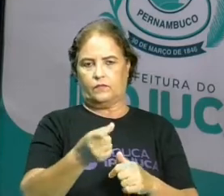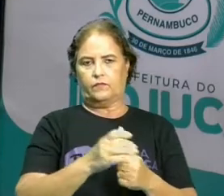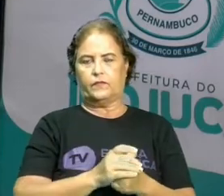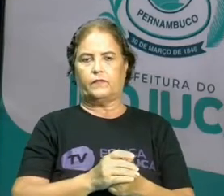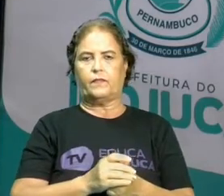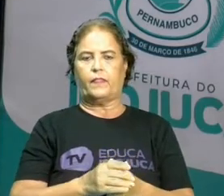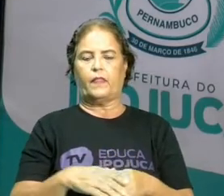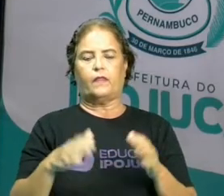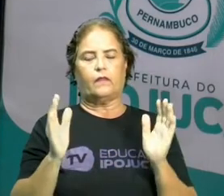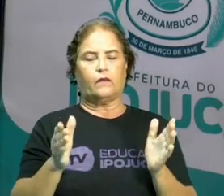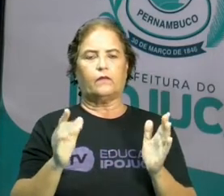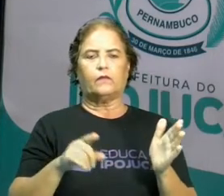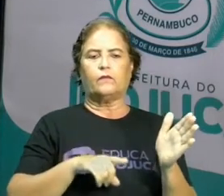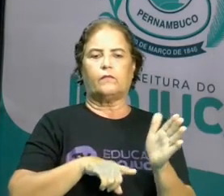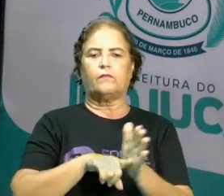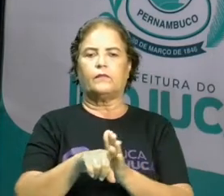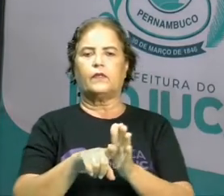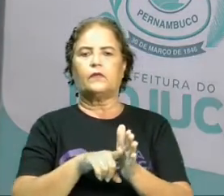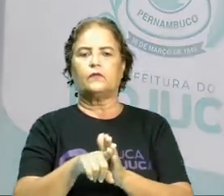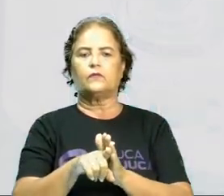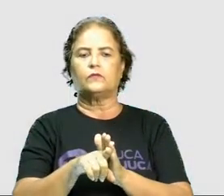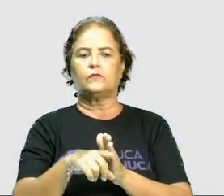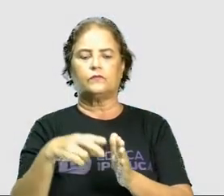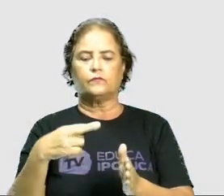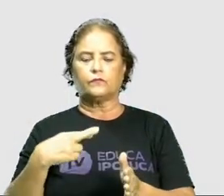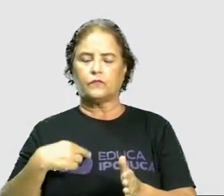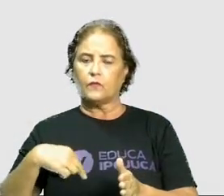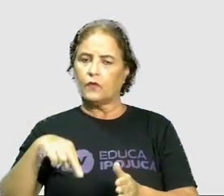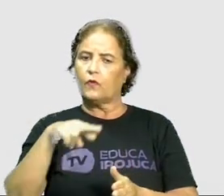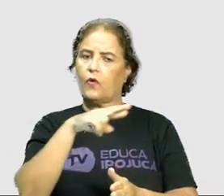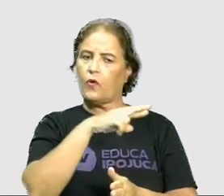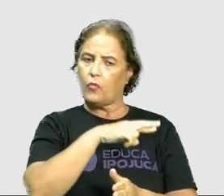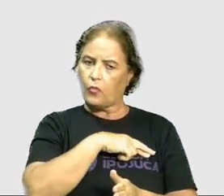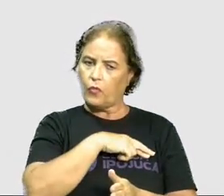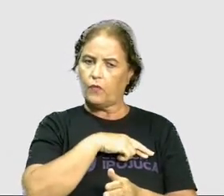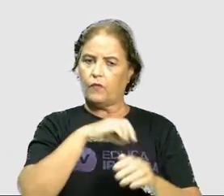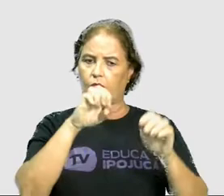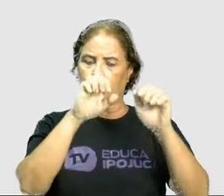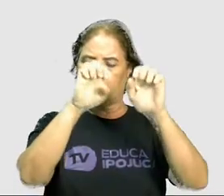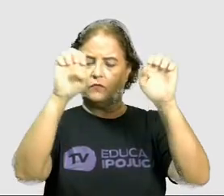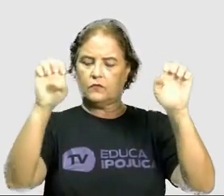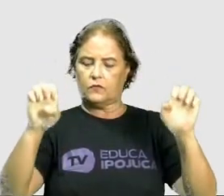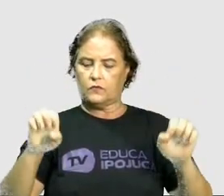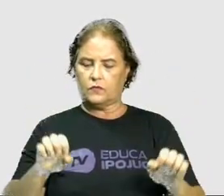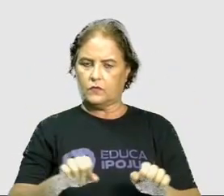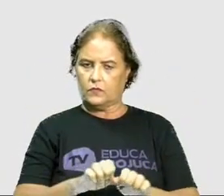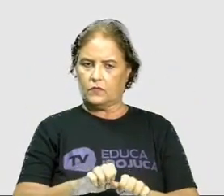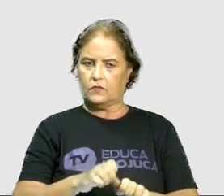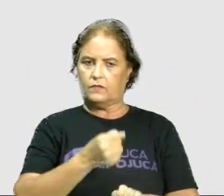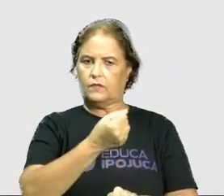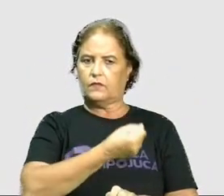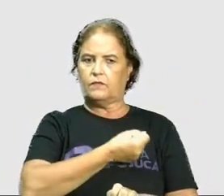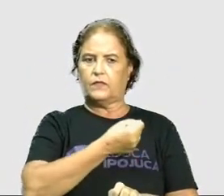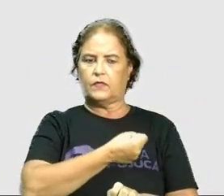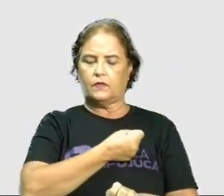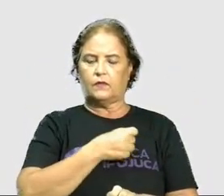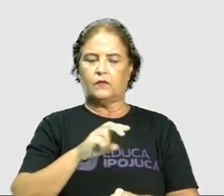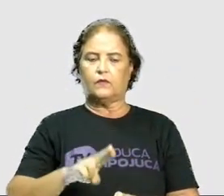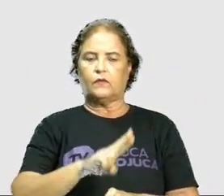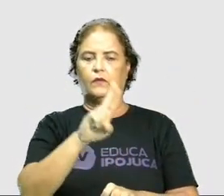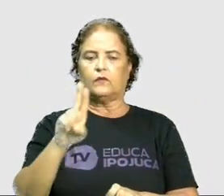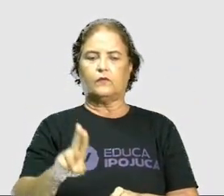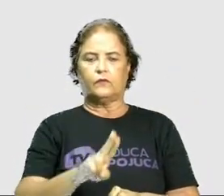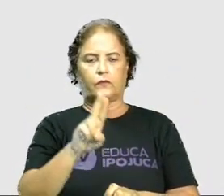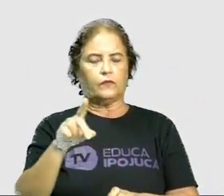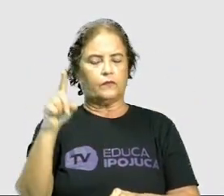eu faço uma pergunta para vocês. O nosso sistema de numeração, que nós temos no nosso dia a dia, que